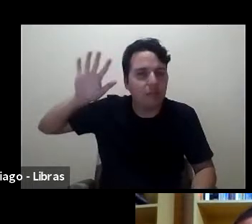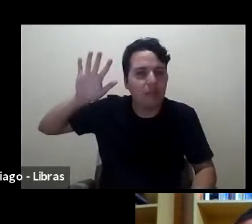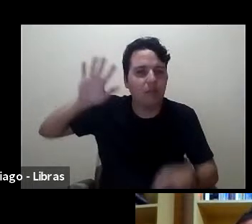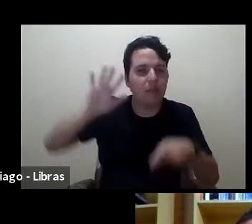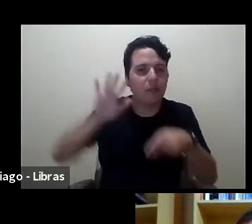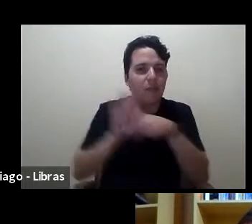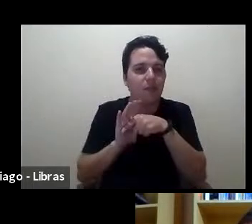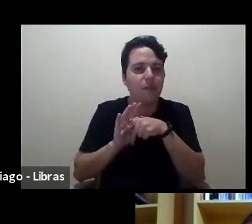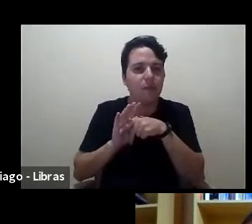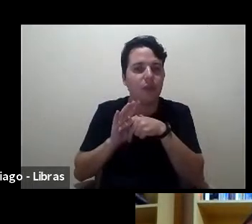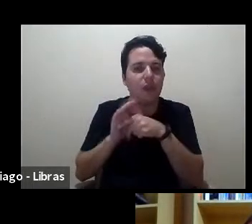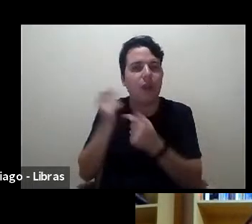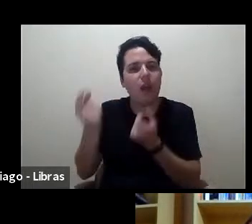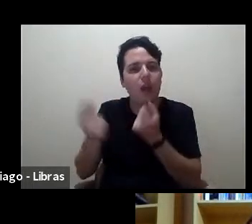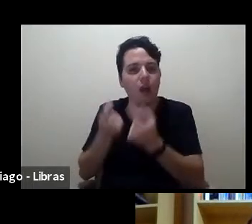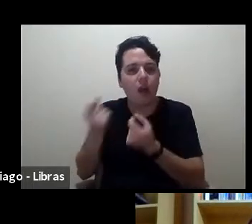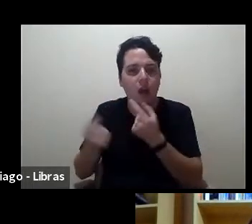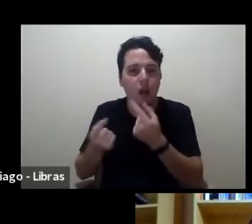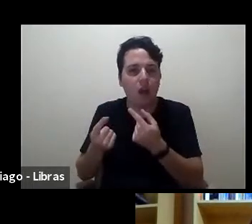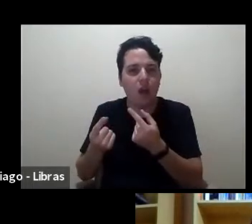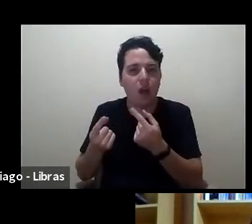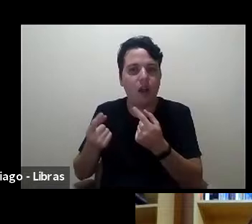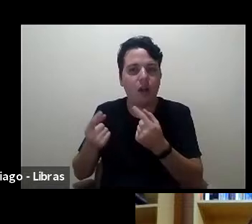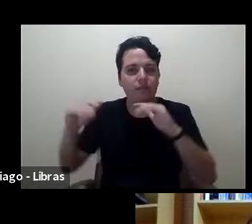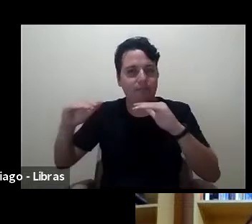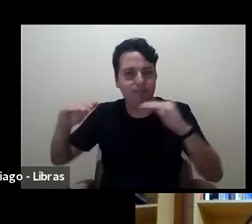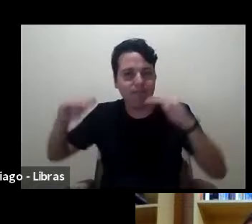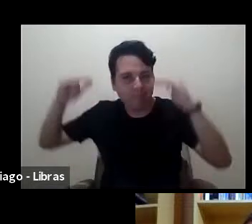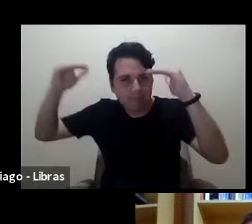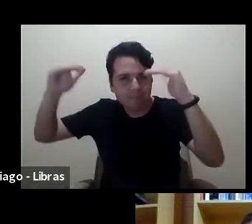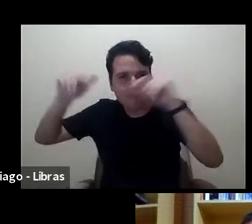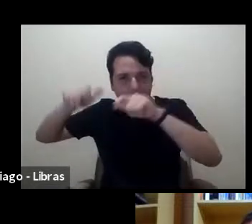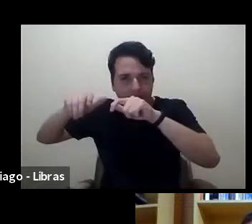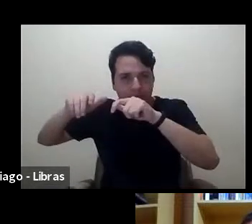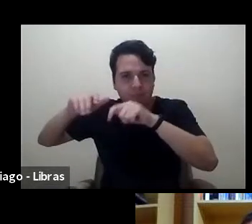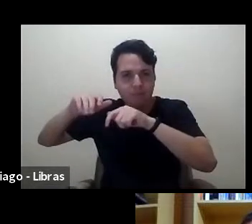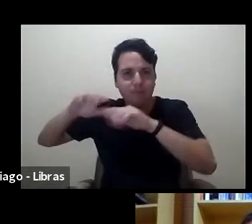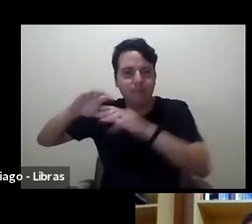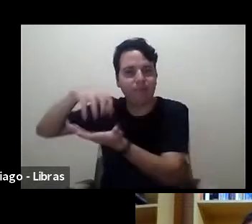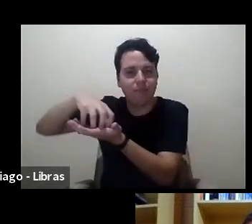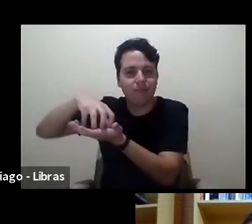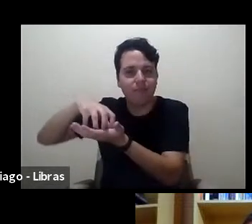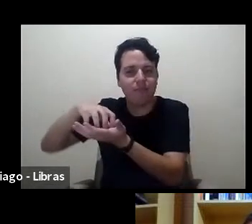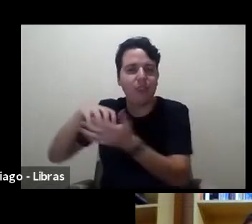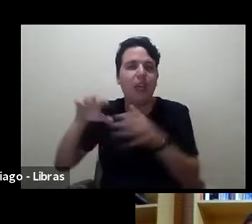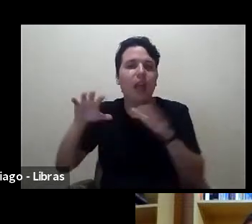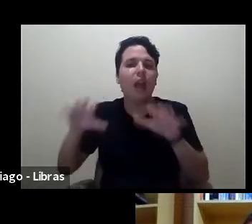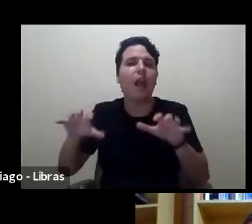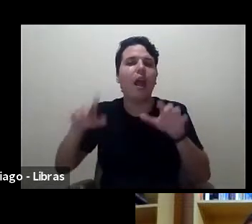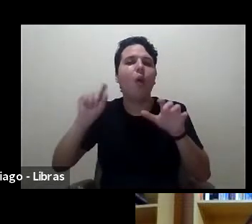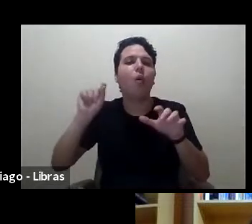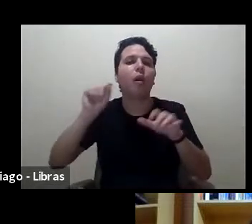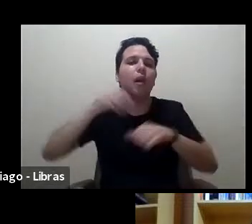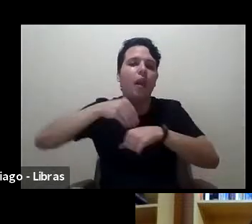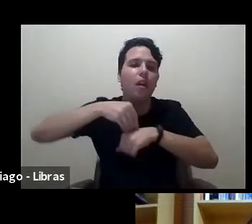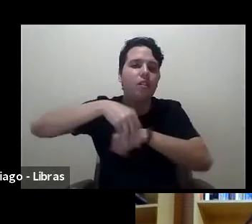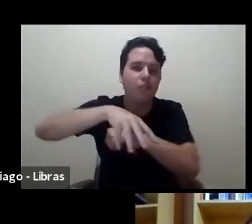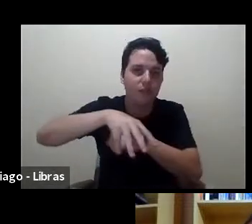algumas autoridades, isso é a recomendação.